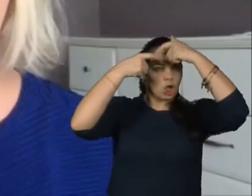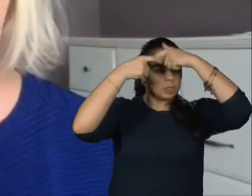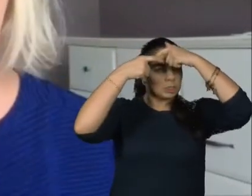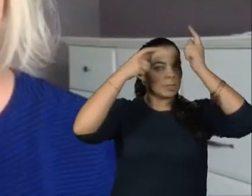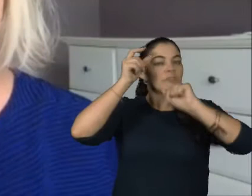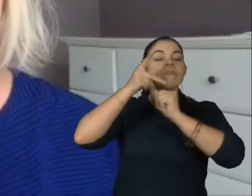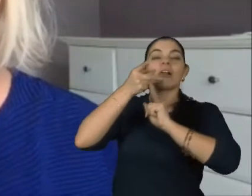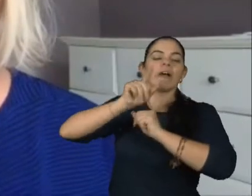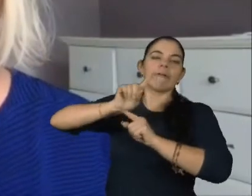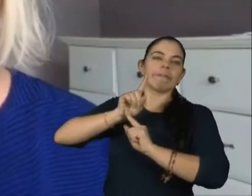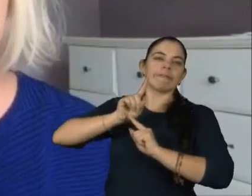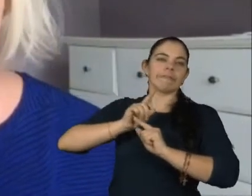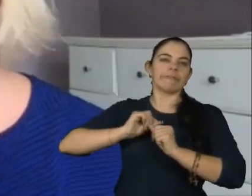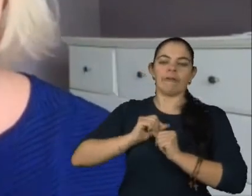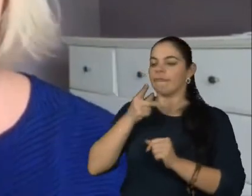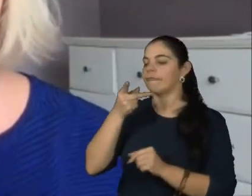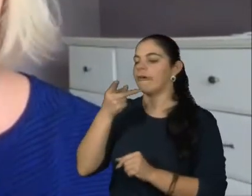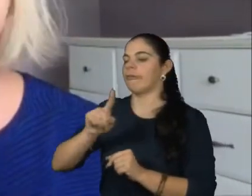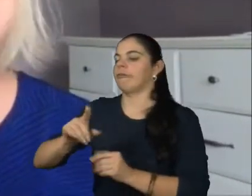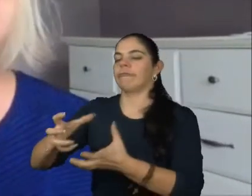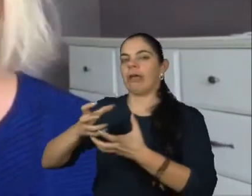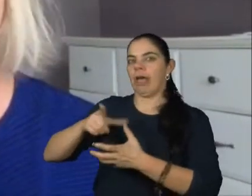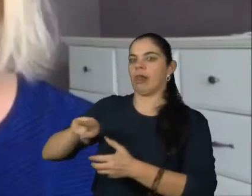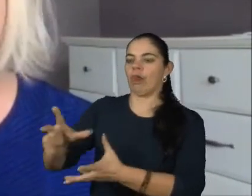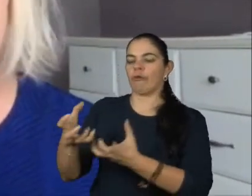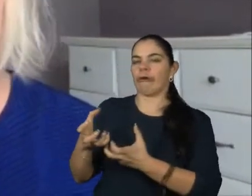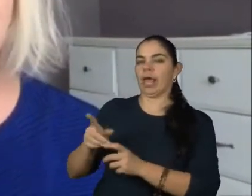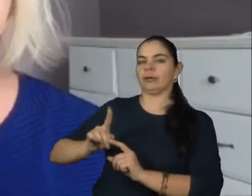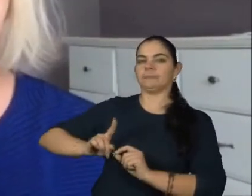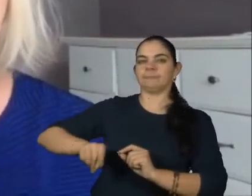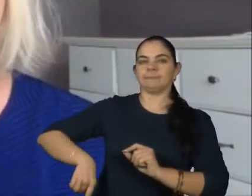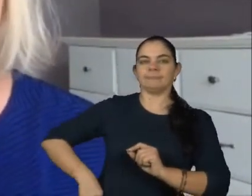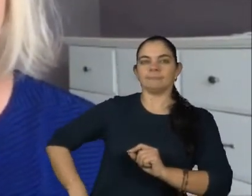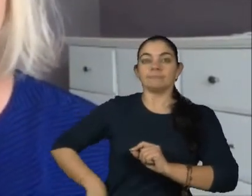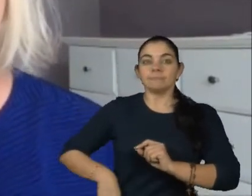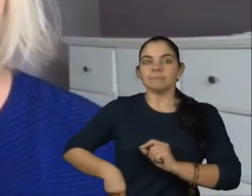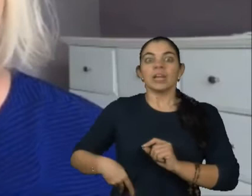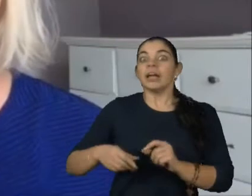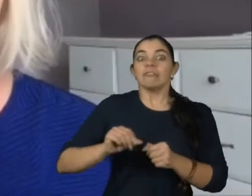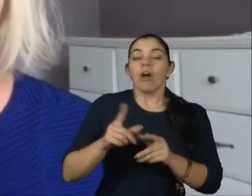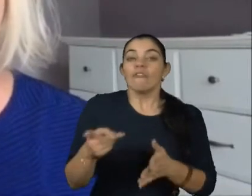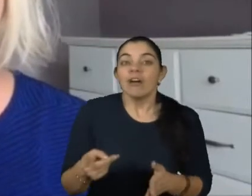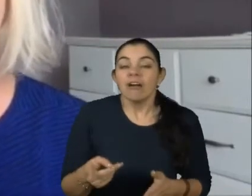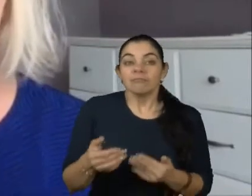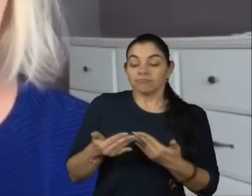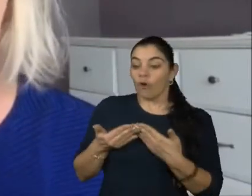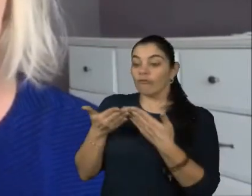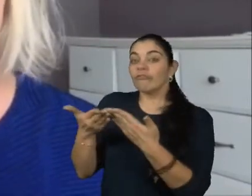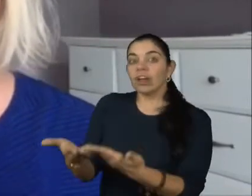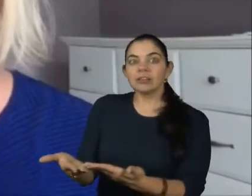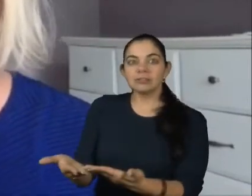para você mesmo que não é porque não quer, ele que não quer, a vontade que não tem. E acabar nem ofertando